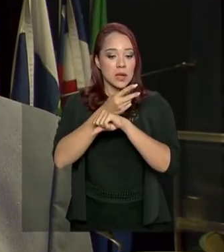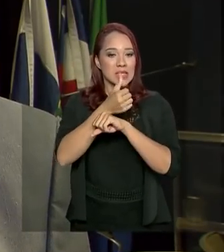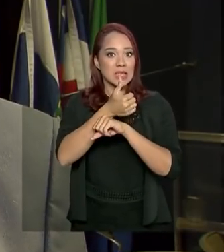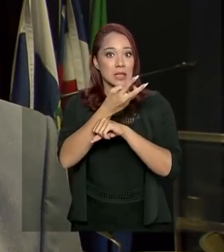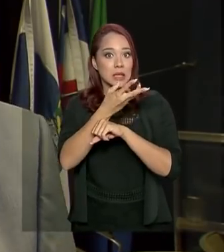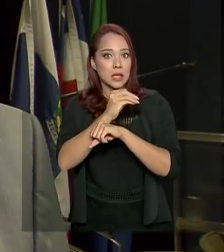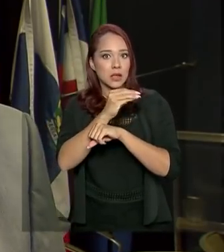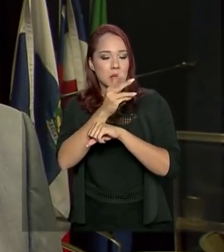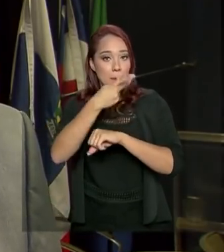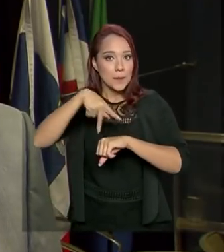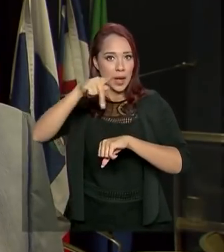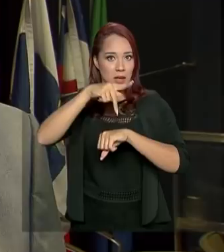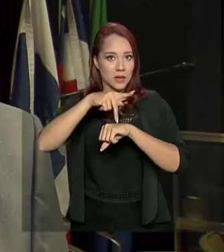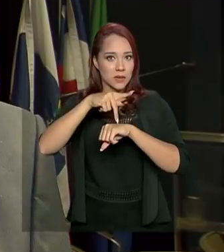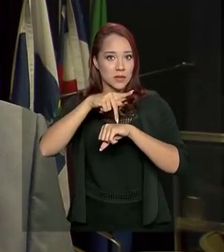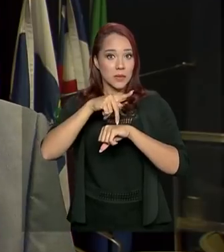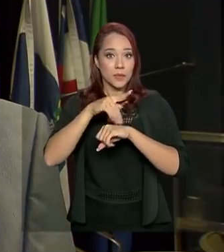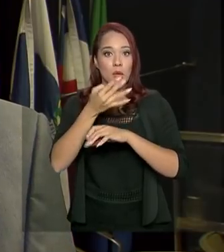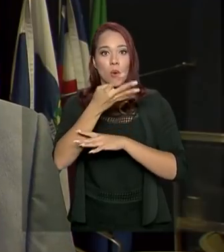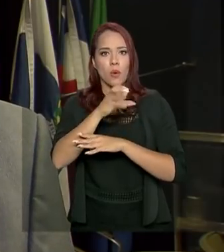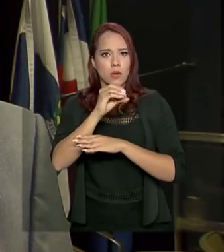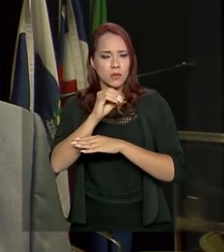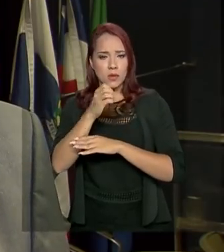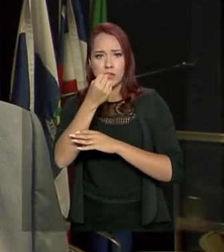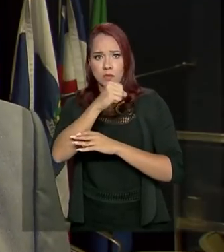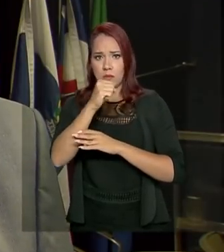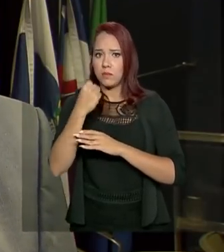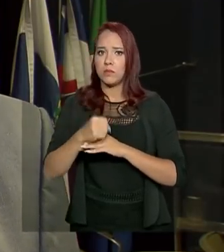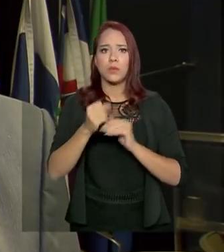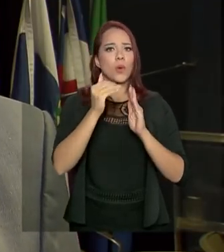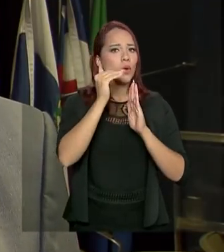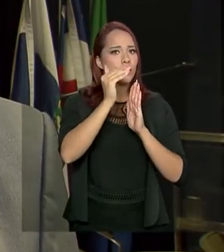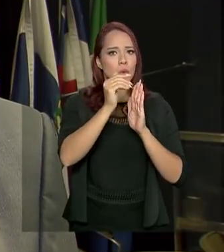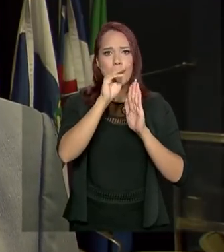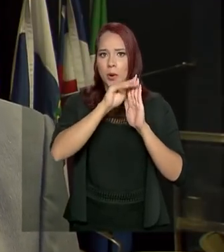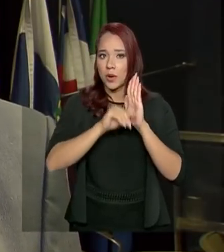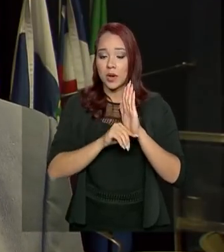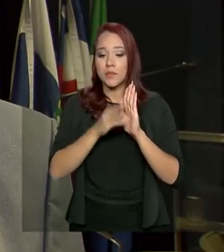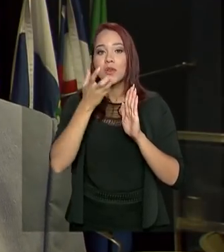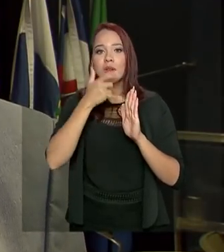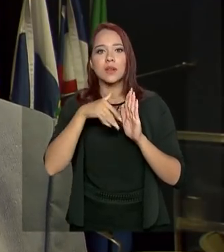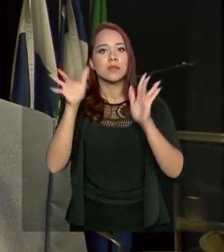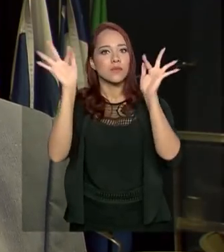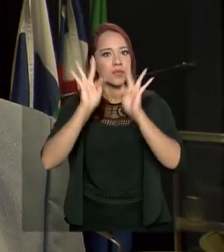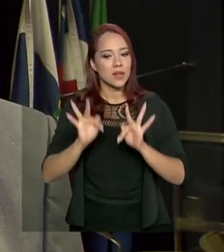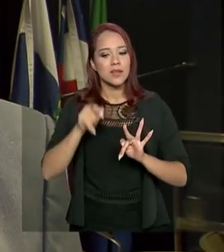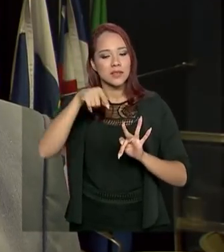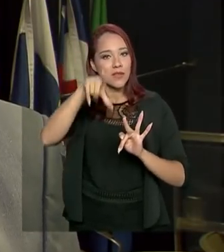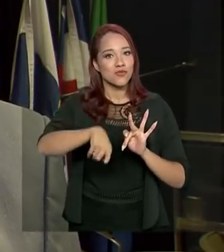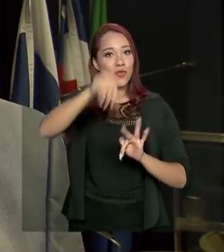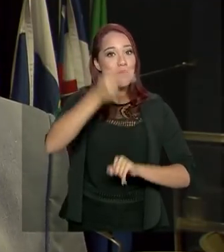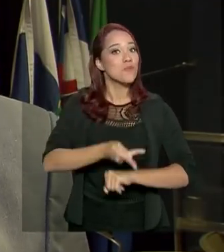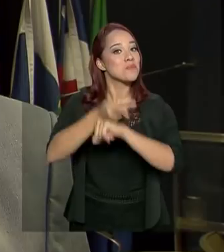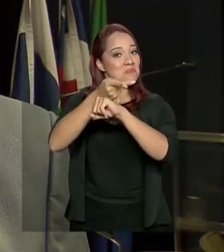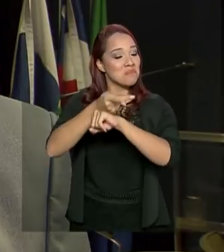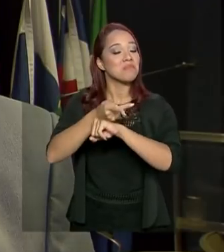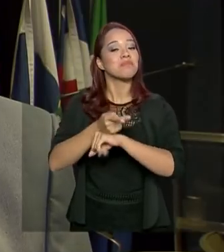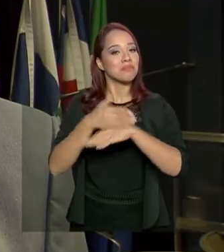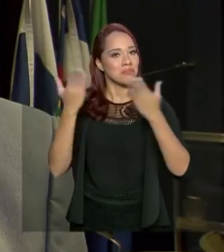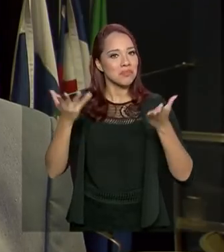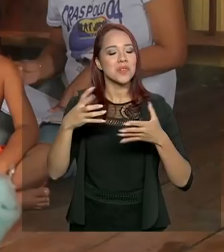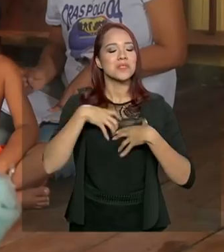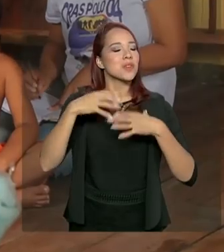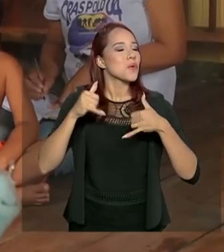países, programas de 130 países, 480 programas. E o Criança Feliz foi premiado. Então, a gente está muito